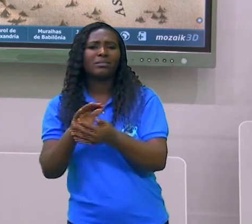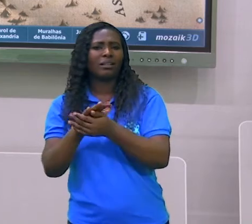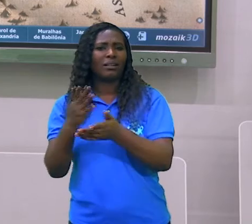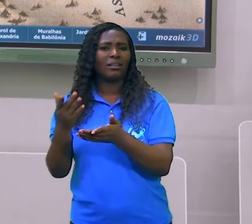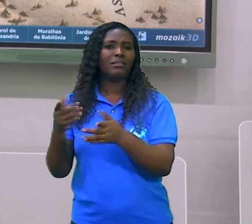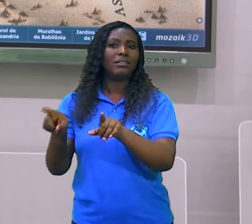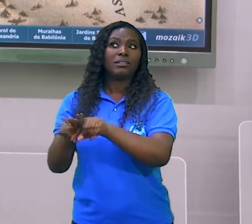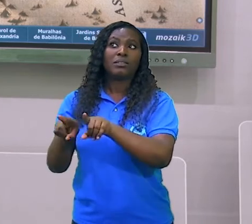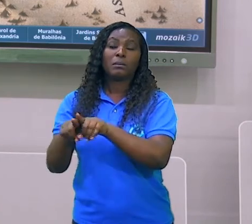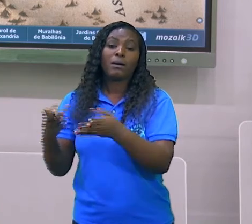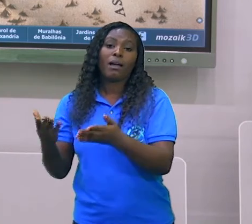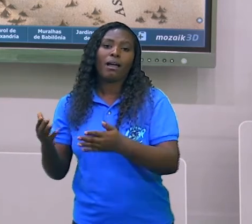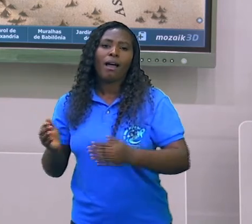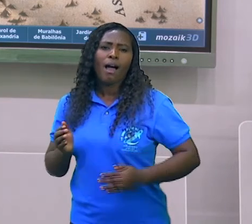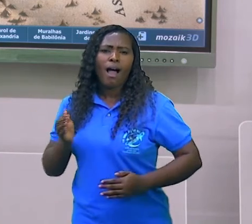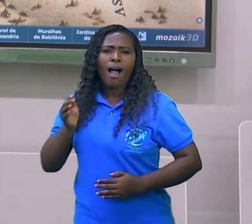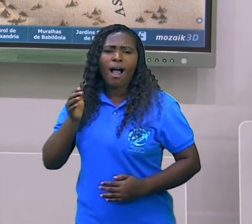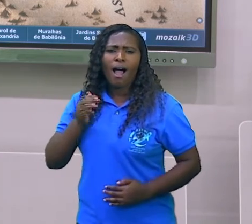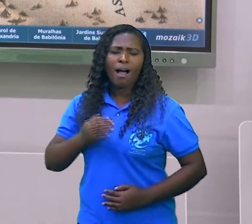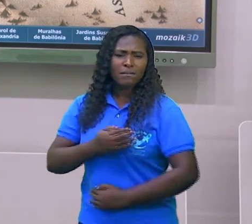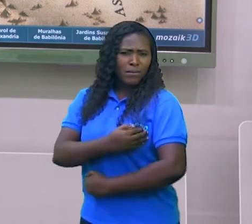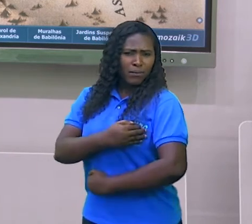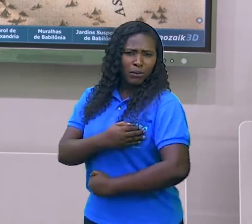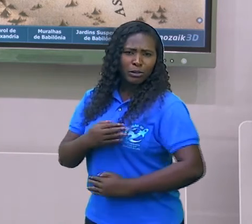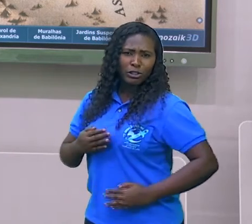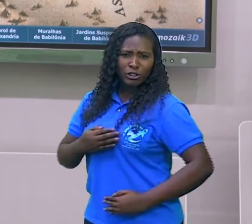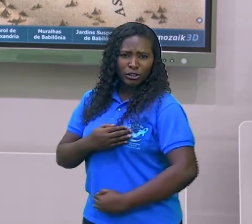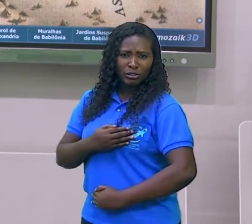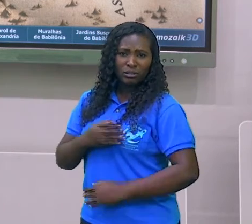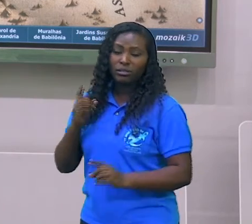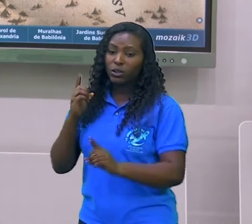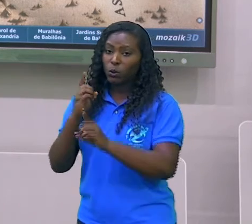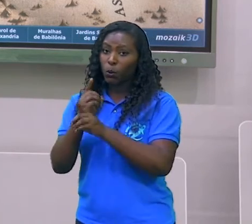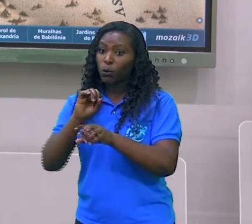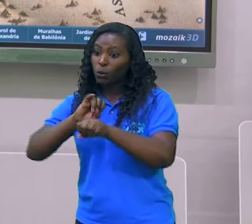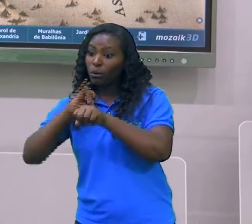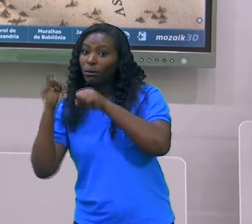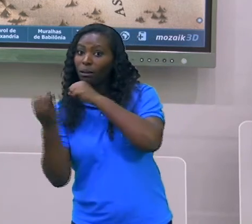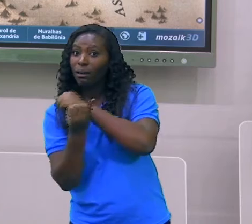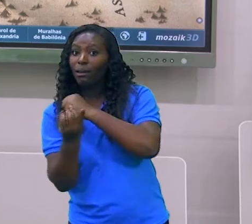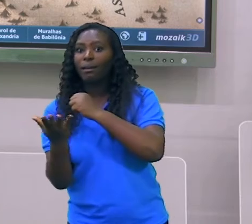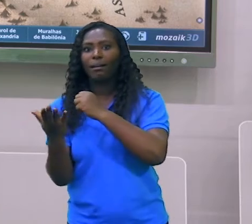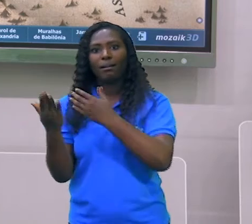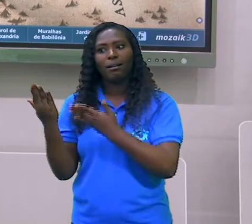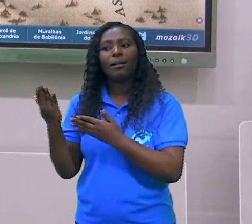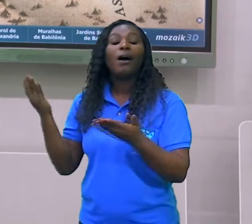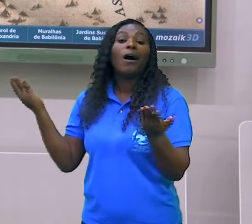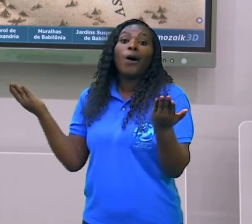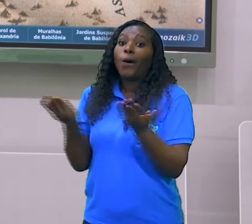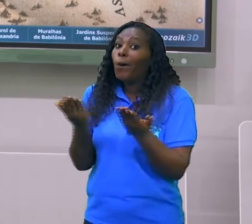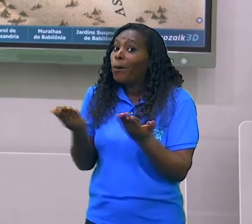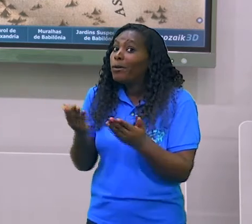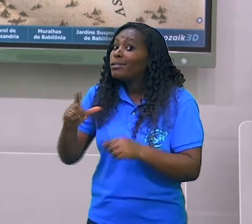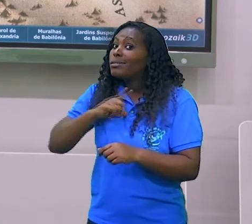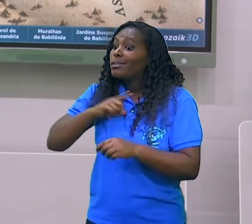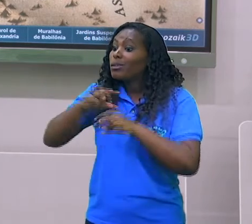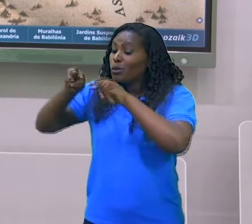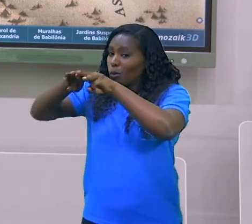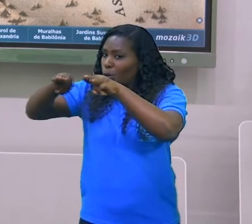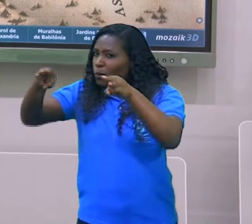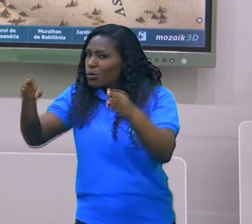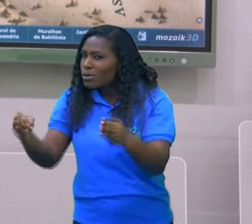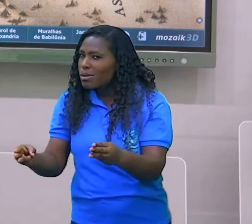a escultura da deusa Afrodite, encontrada na ilha de Milo e que se encontra hoje no Museu do Louvre, em Paris.